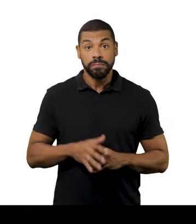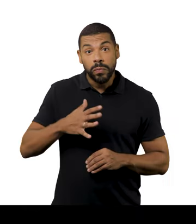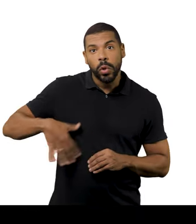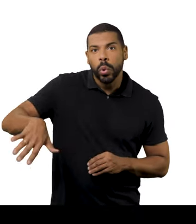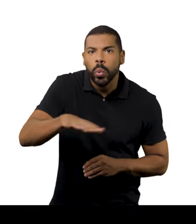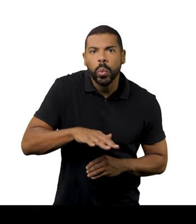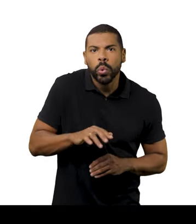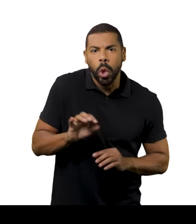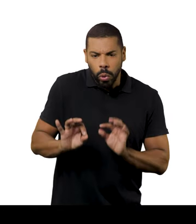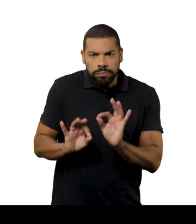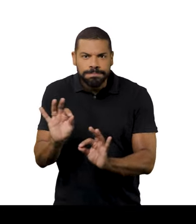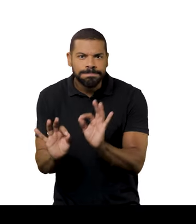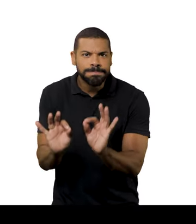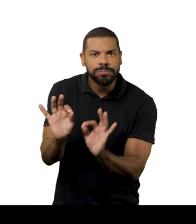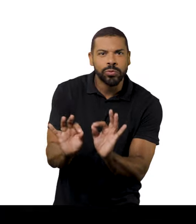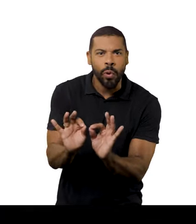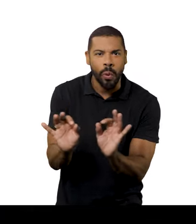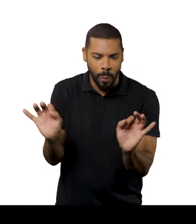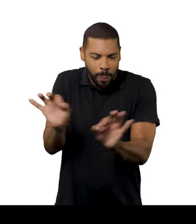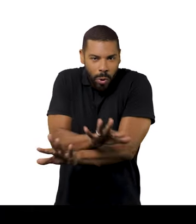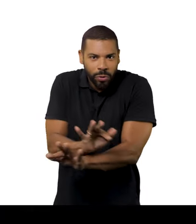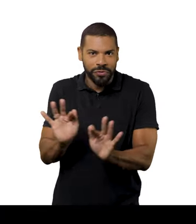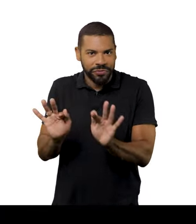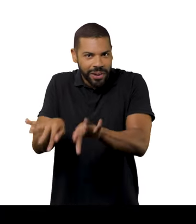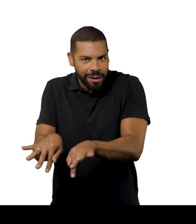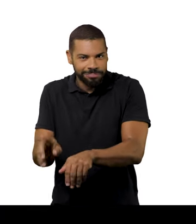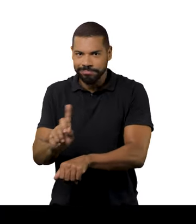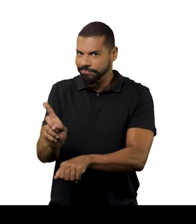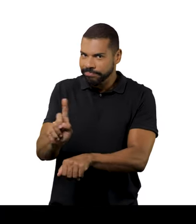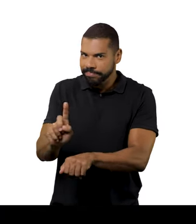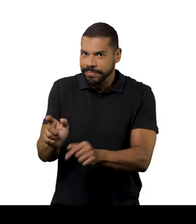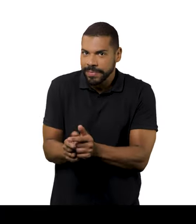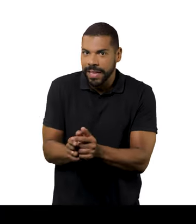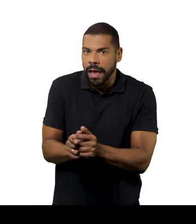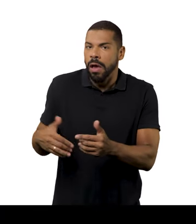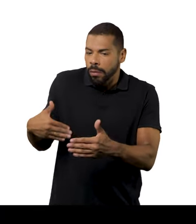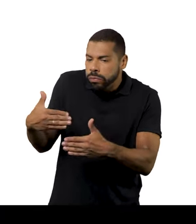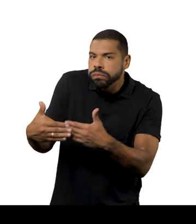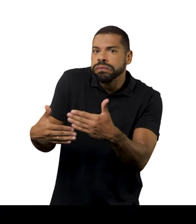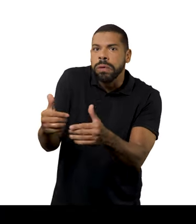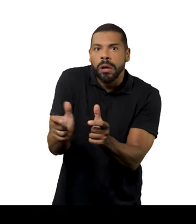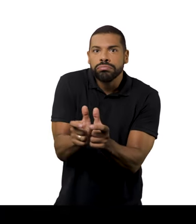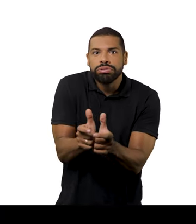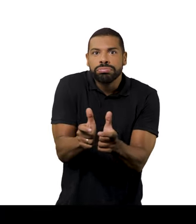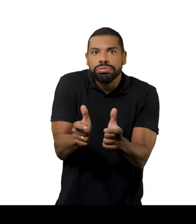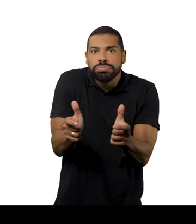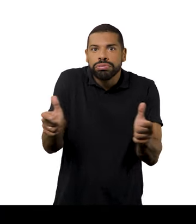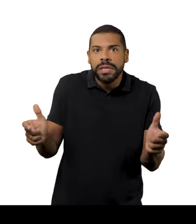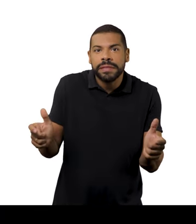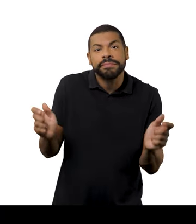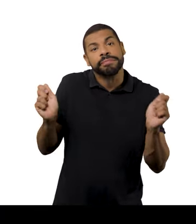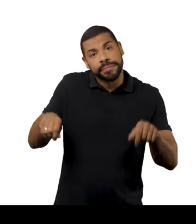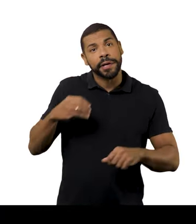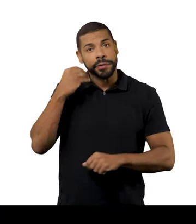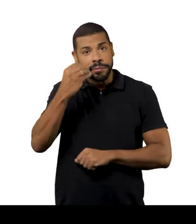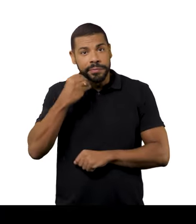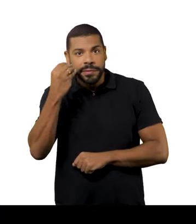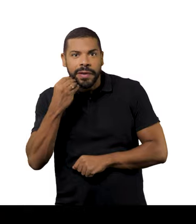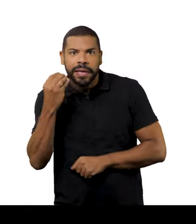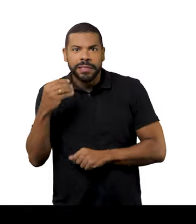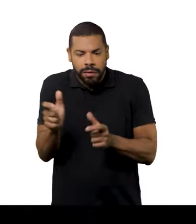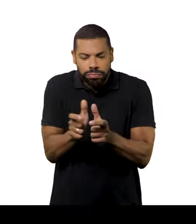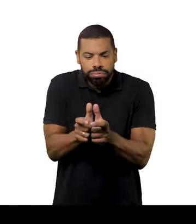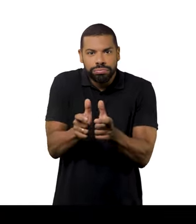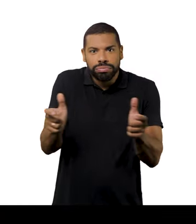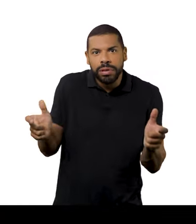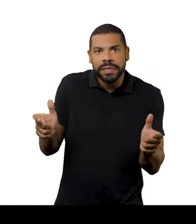As coisas nunca são finais pra nós, né? As coisas são sempre expansivas, digamos assim. Tudo tem a possibilidade